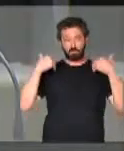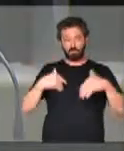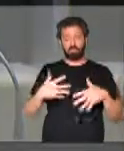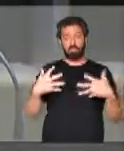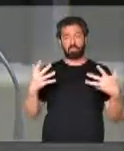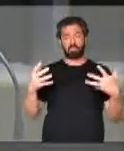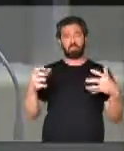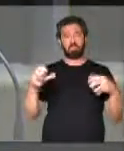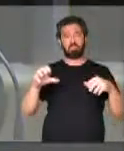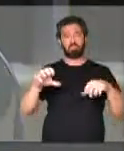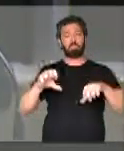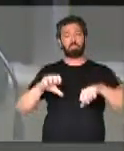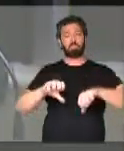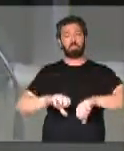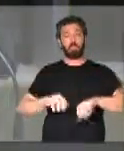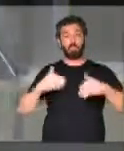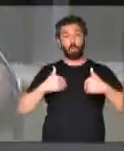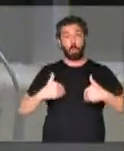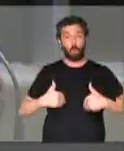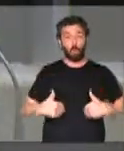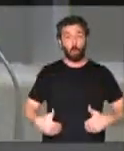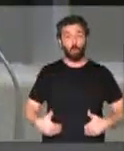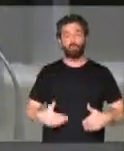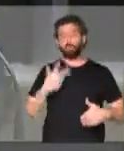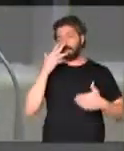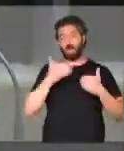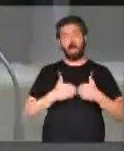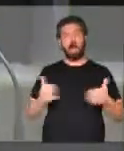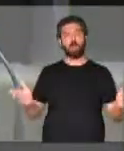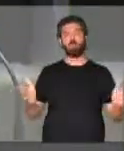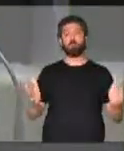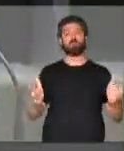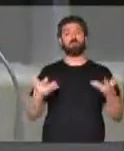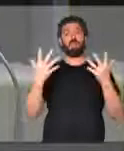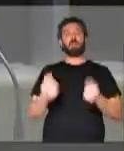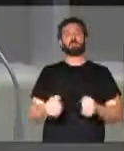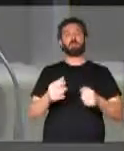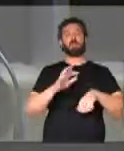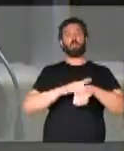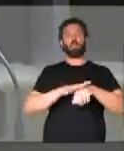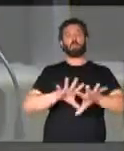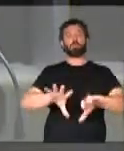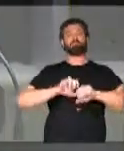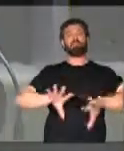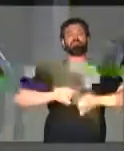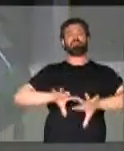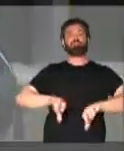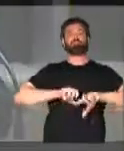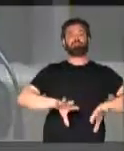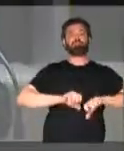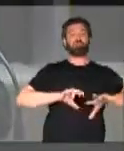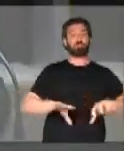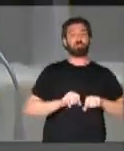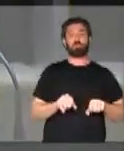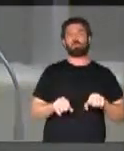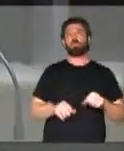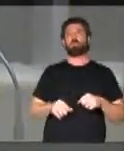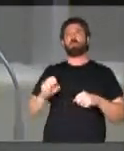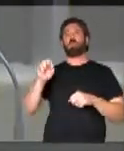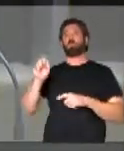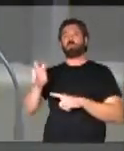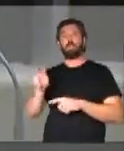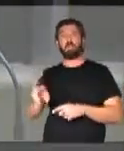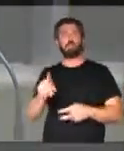e o organismo se abre para todos os tipos de doença. É de uma doença